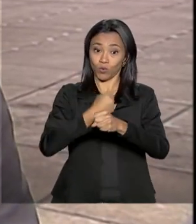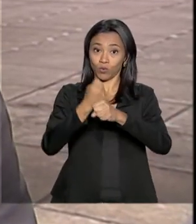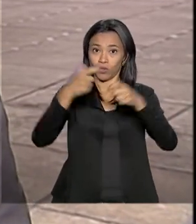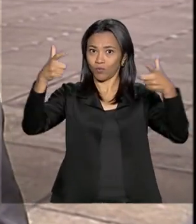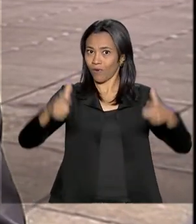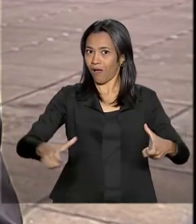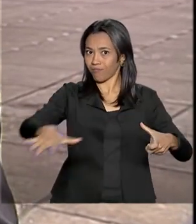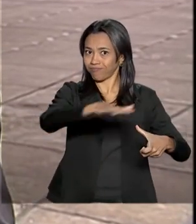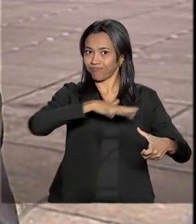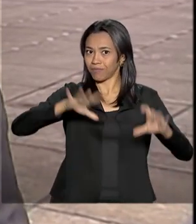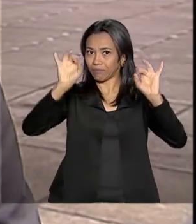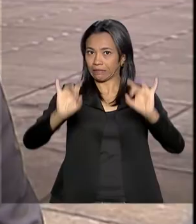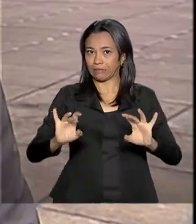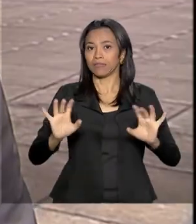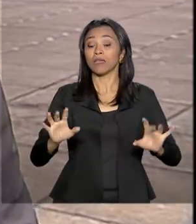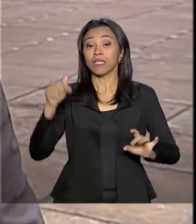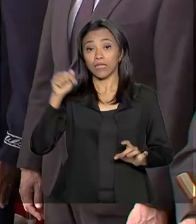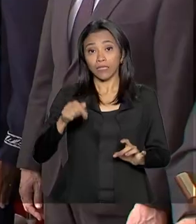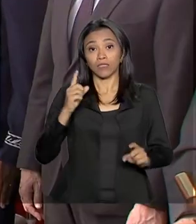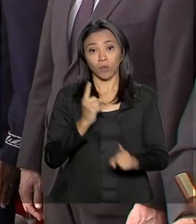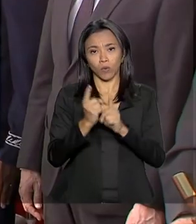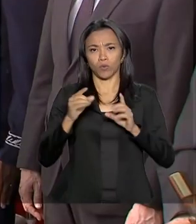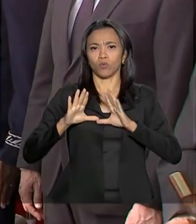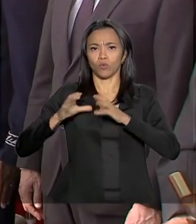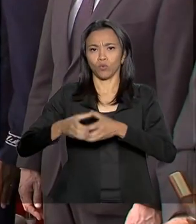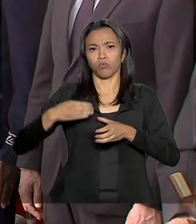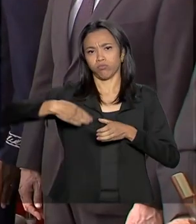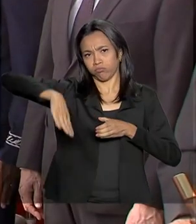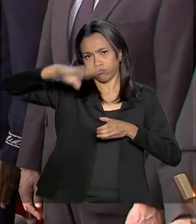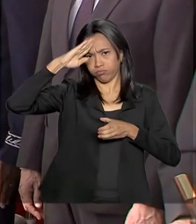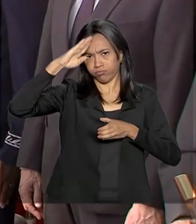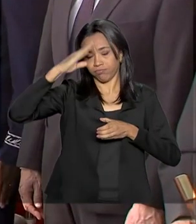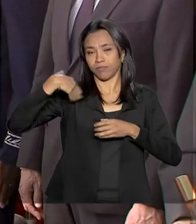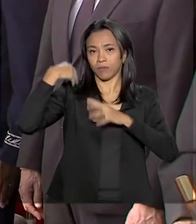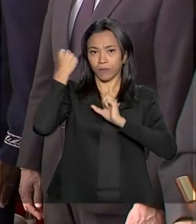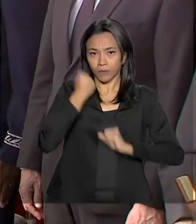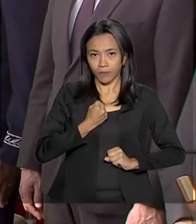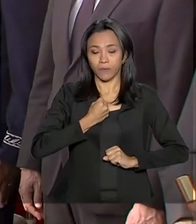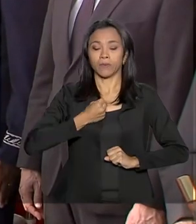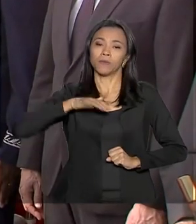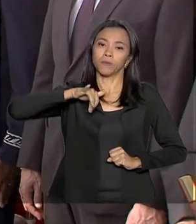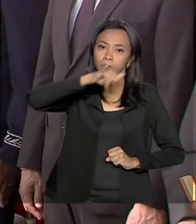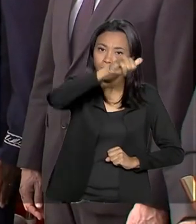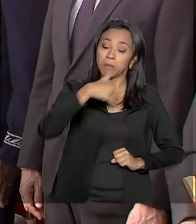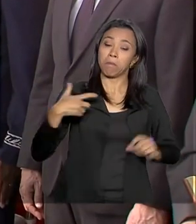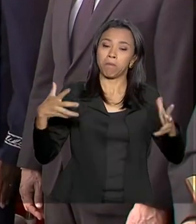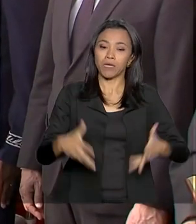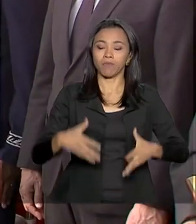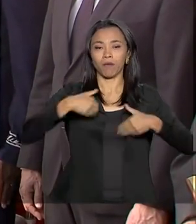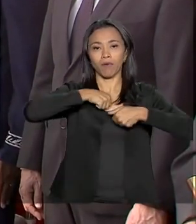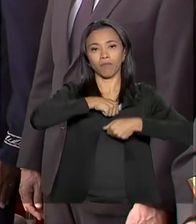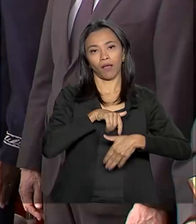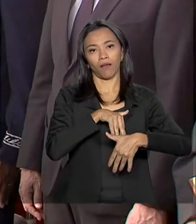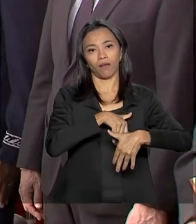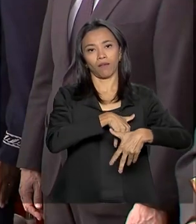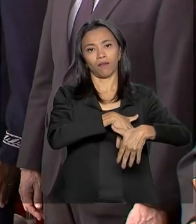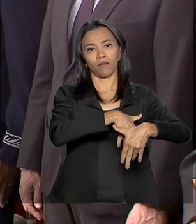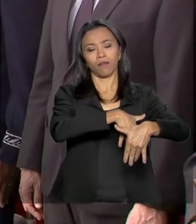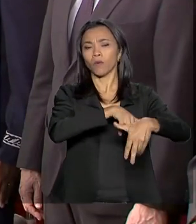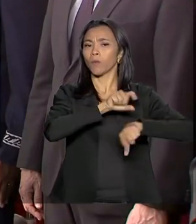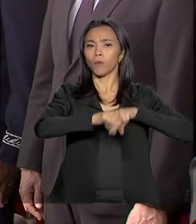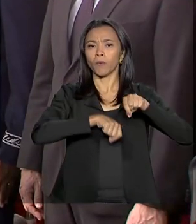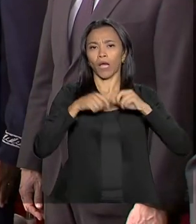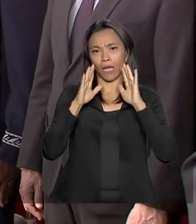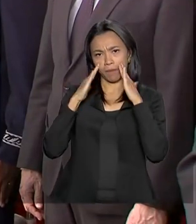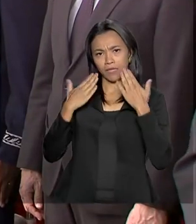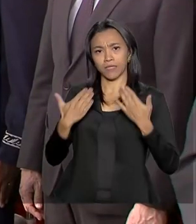Pracinhas. Durante o evento, Marinha, Exército e Aeronáutica vão desfilar. E o momento mais esperado será a apresentação